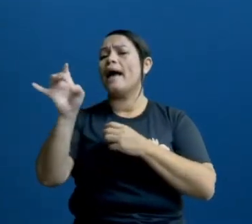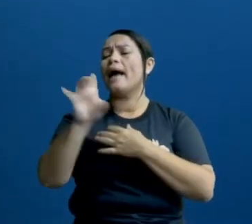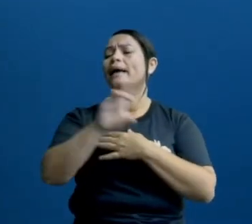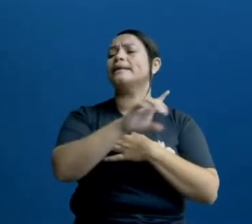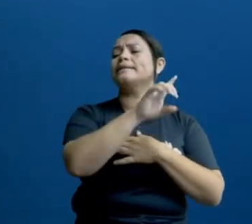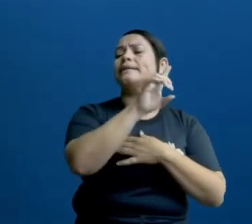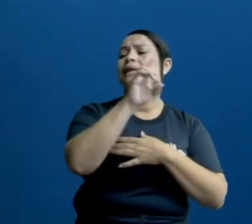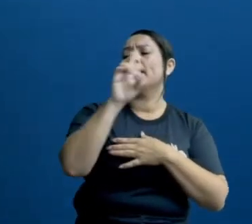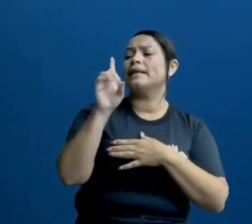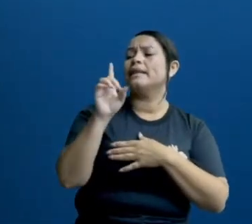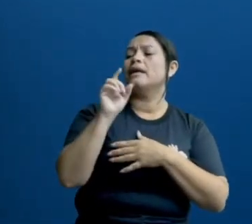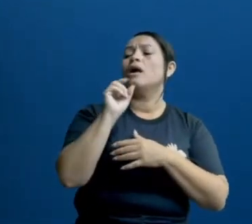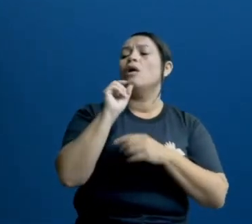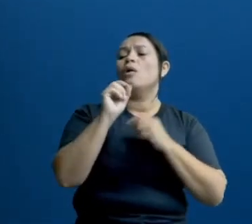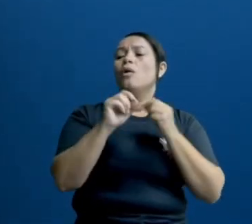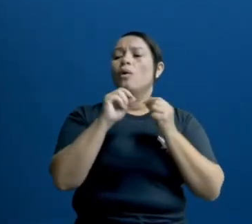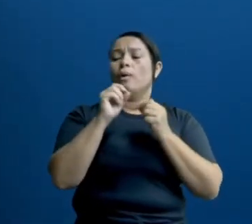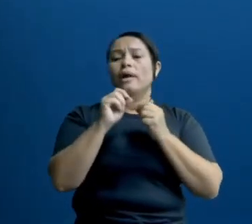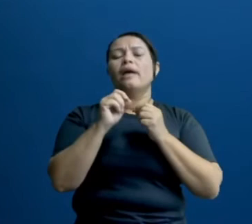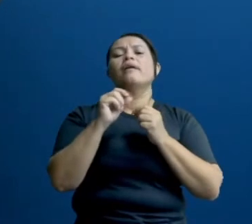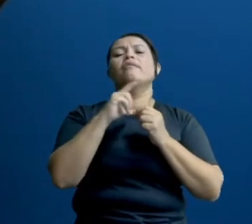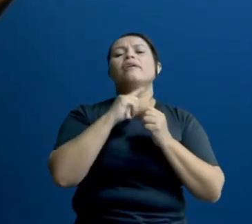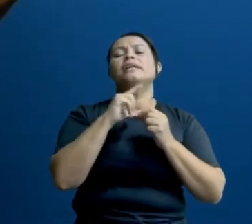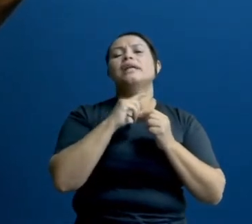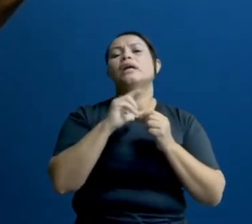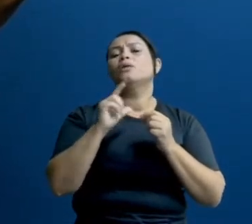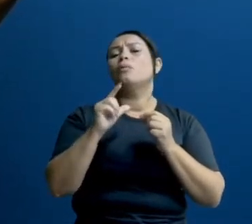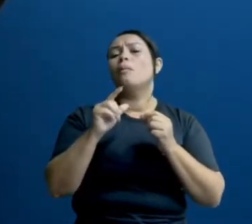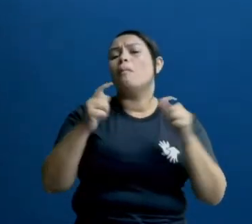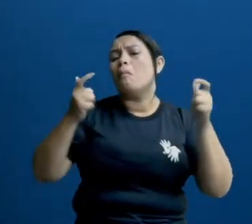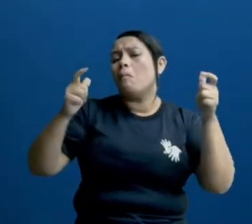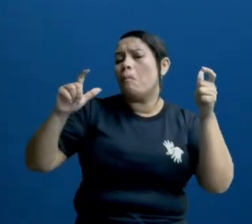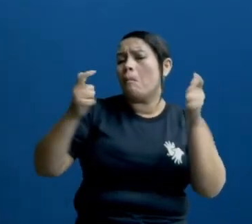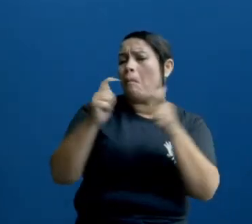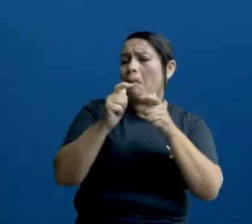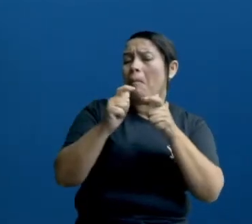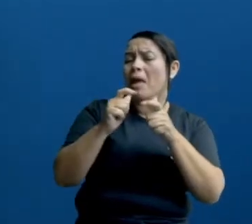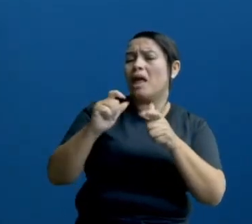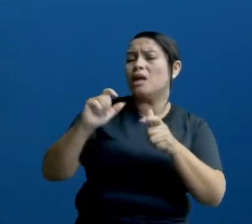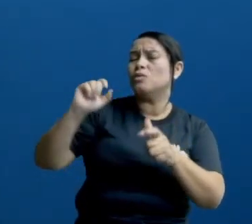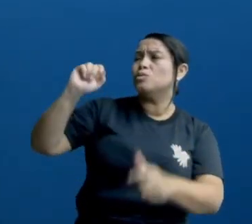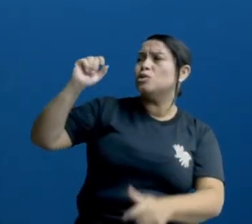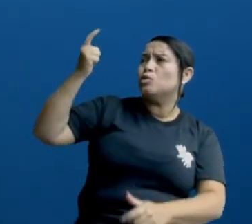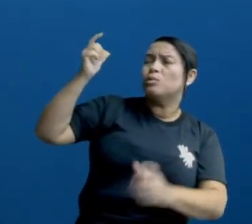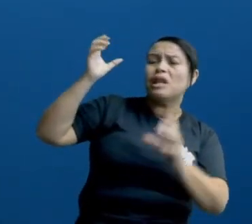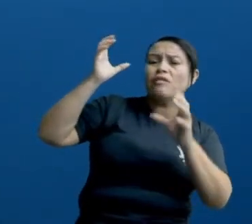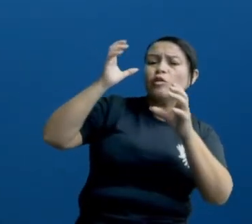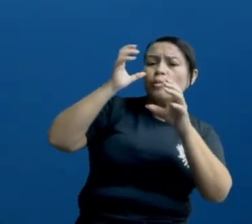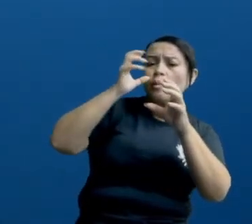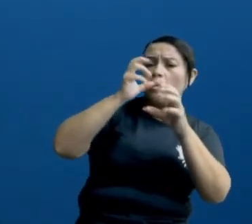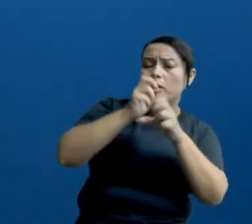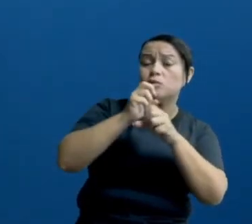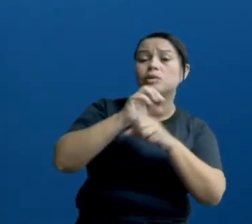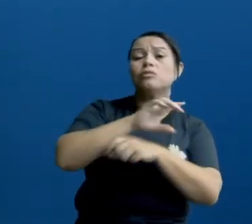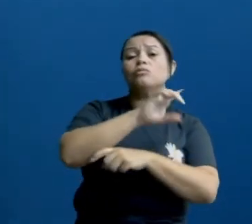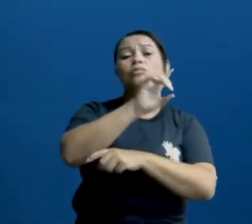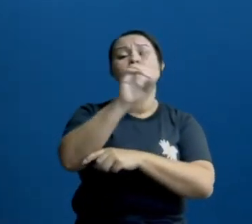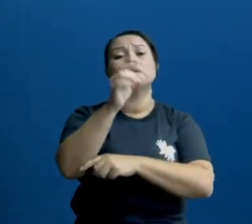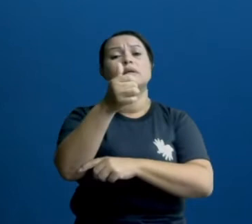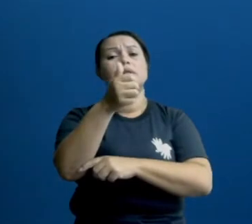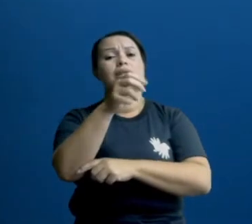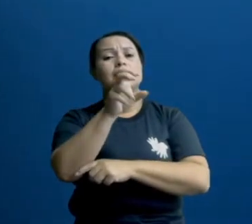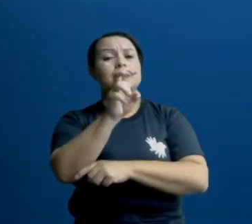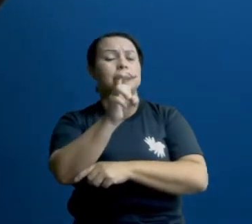Ela vai ficando pouco menos iluminada. E aí, no dia 15 de